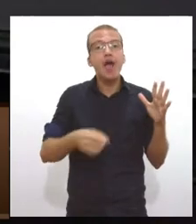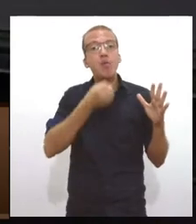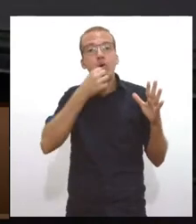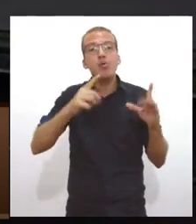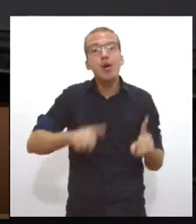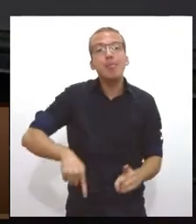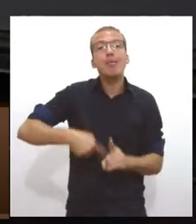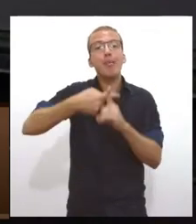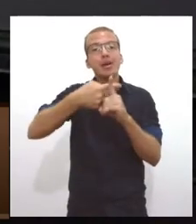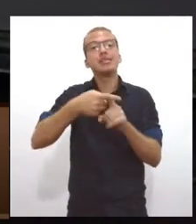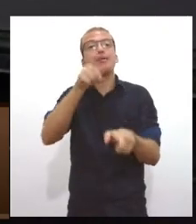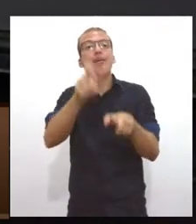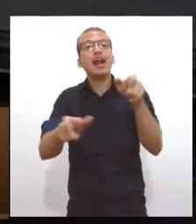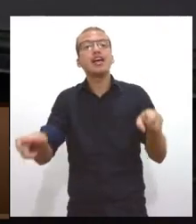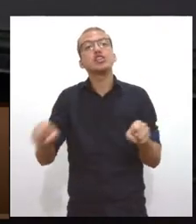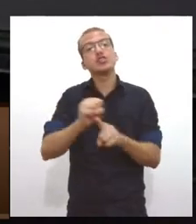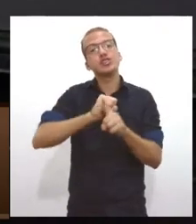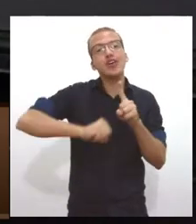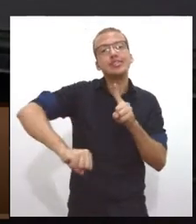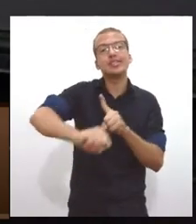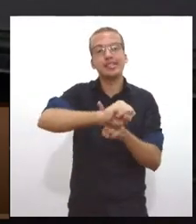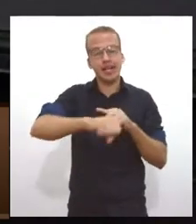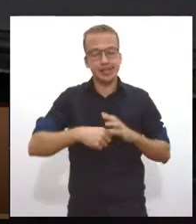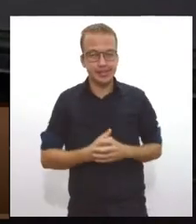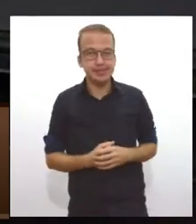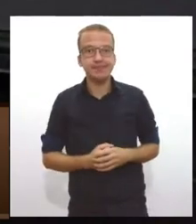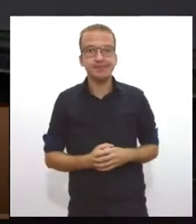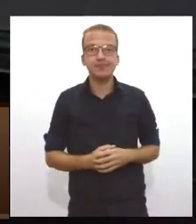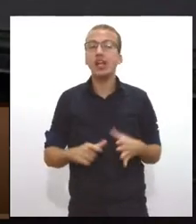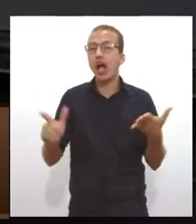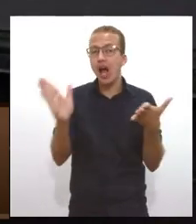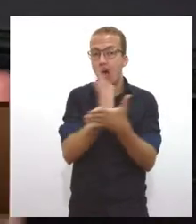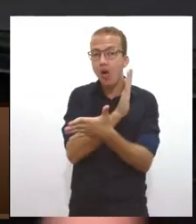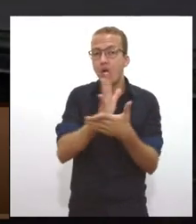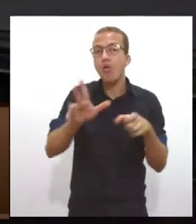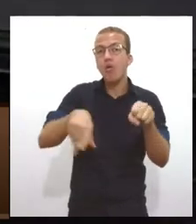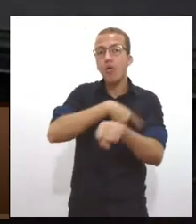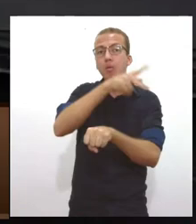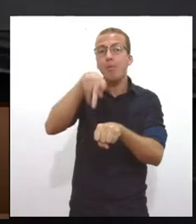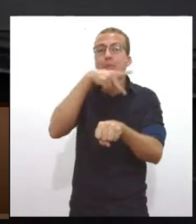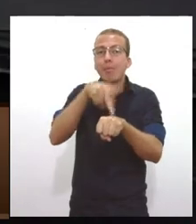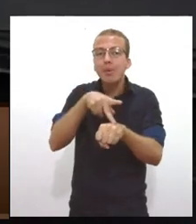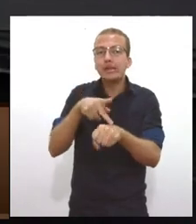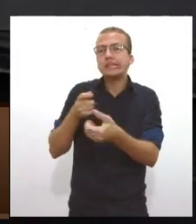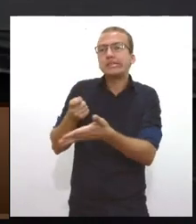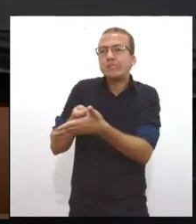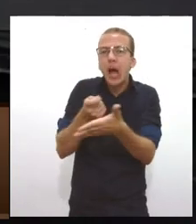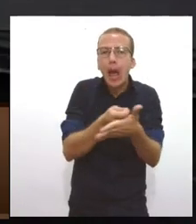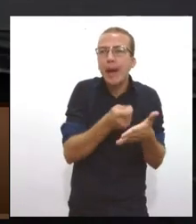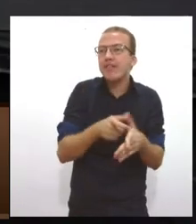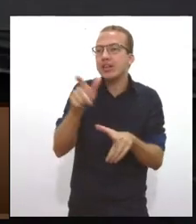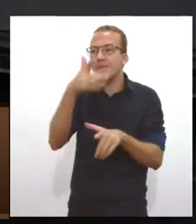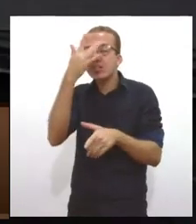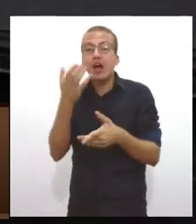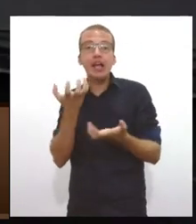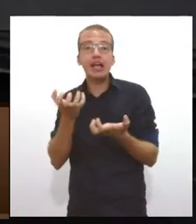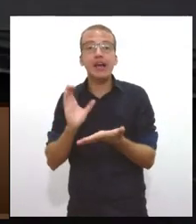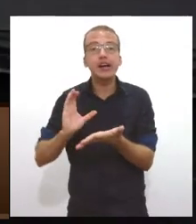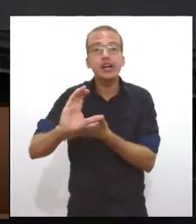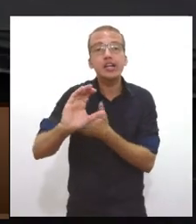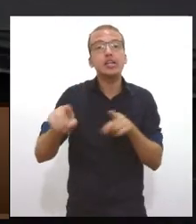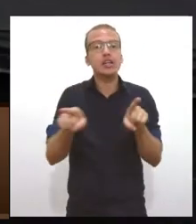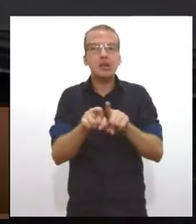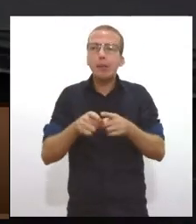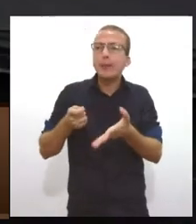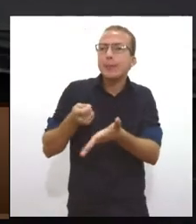das sociedades, de determinados países que pressionam acionistas e pressionam governos. pode